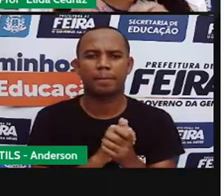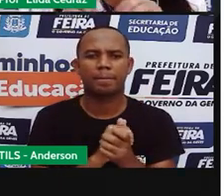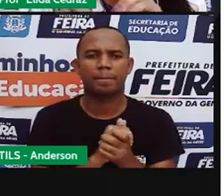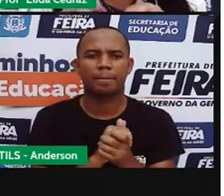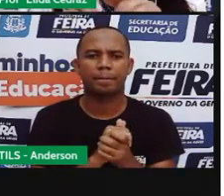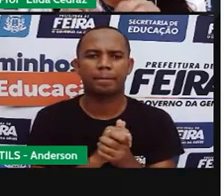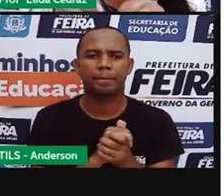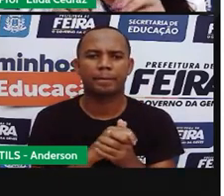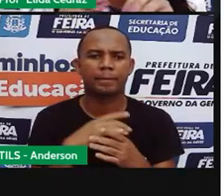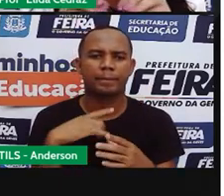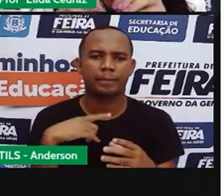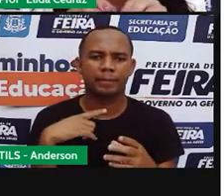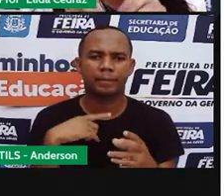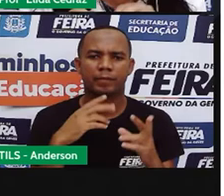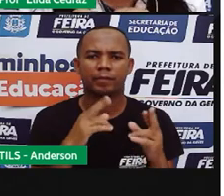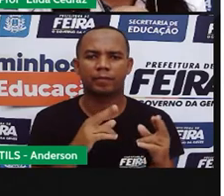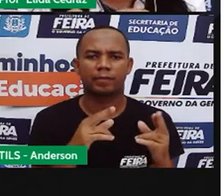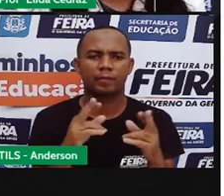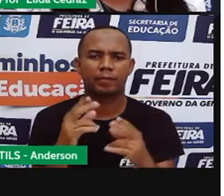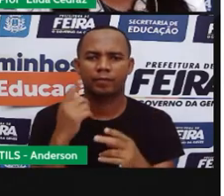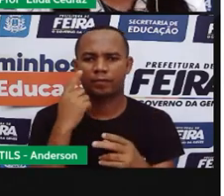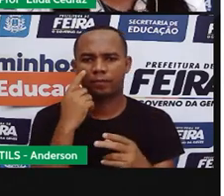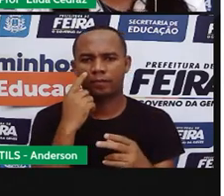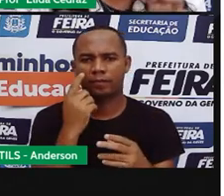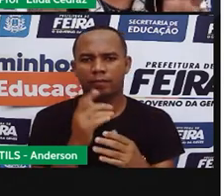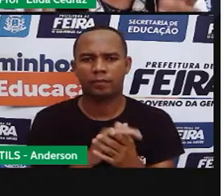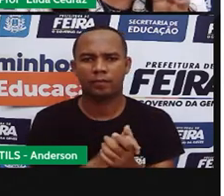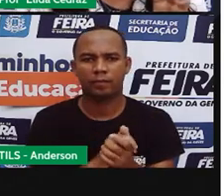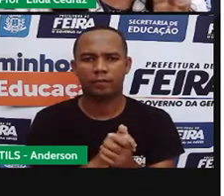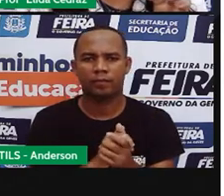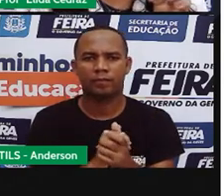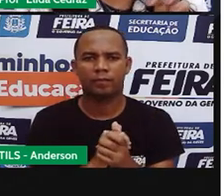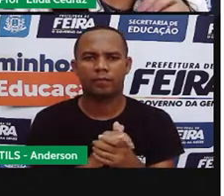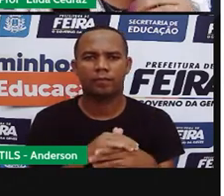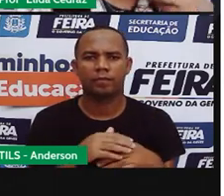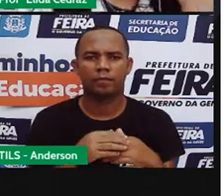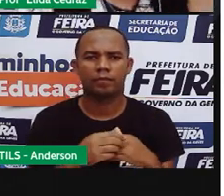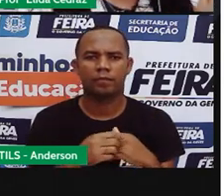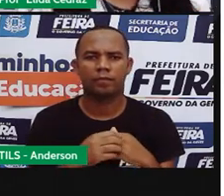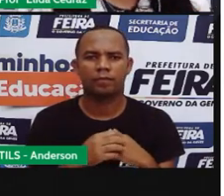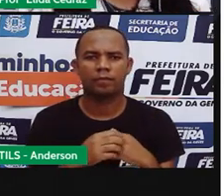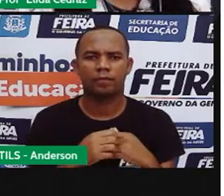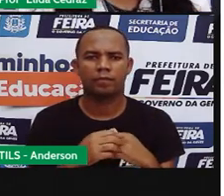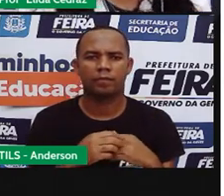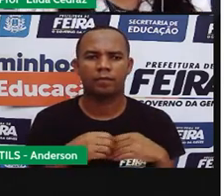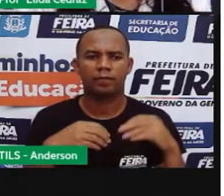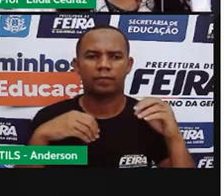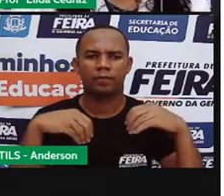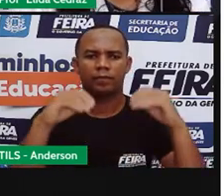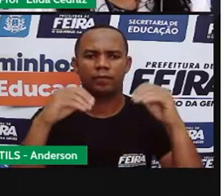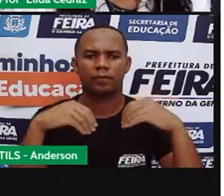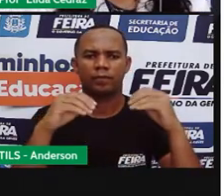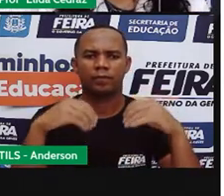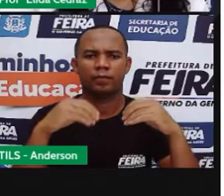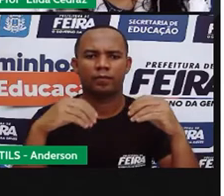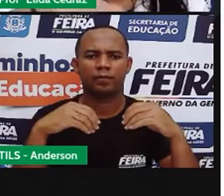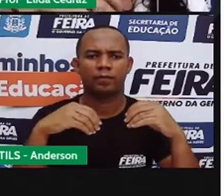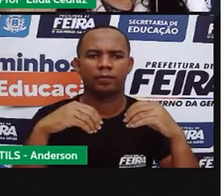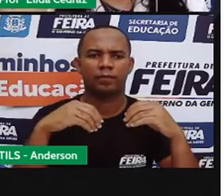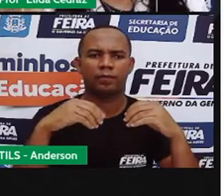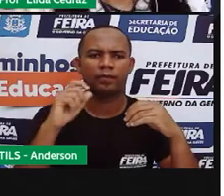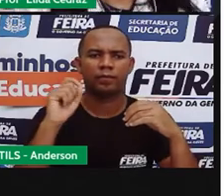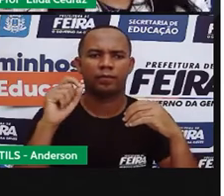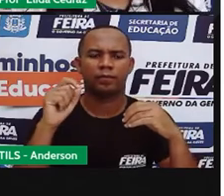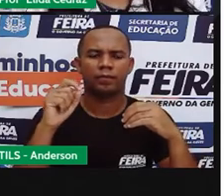coisas que eles têm de igual. O que é que a palha tem a mesma